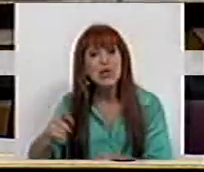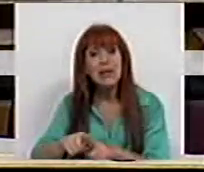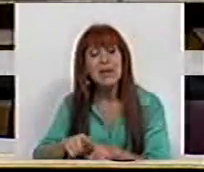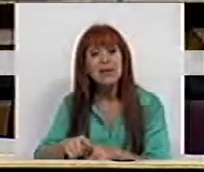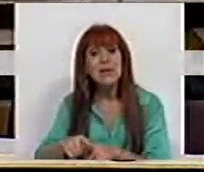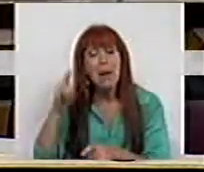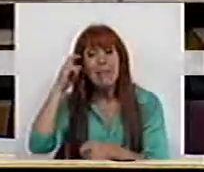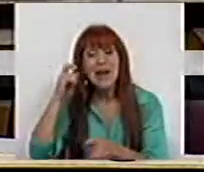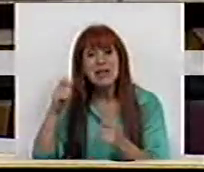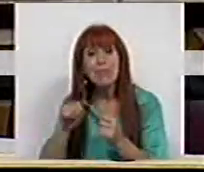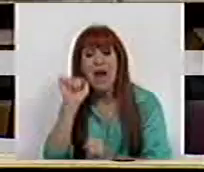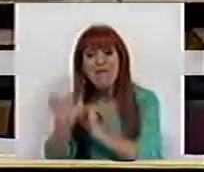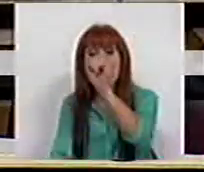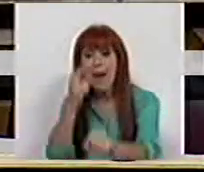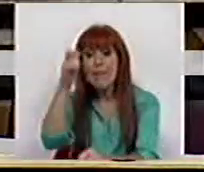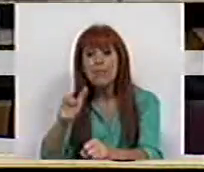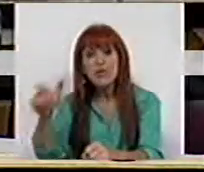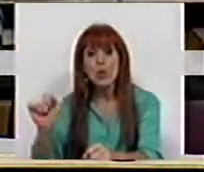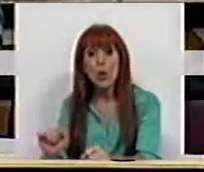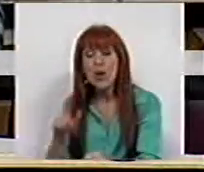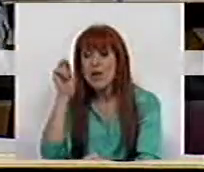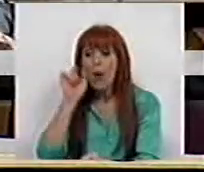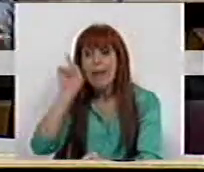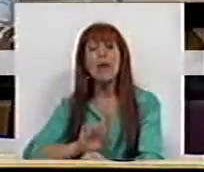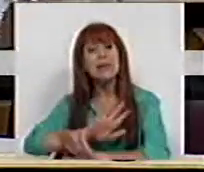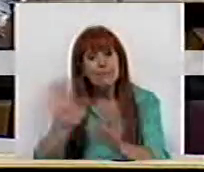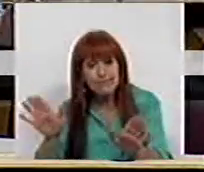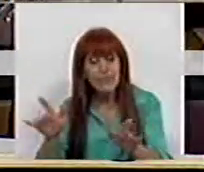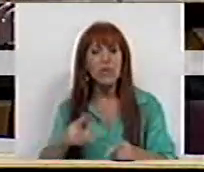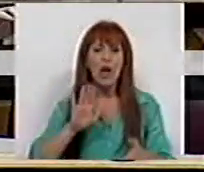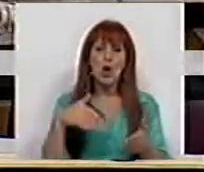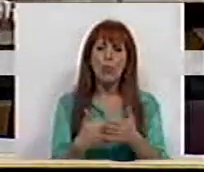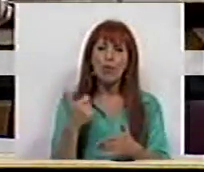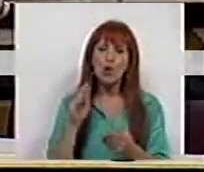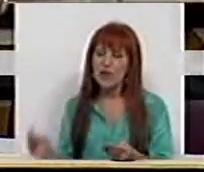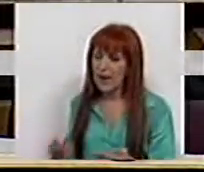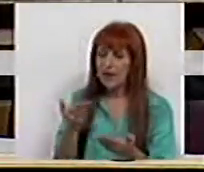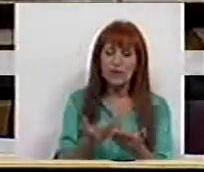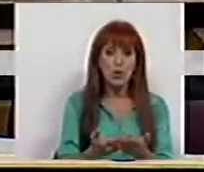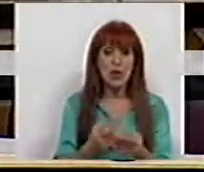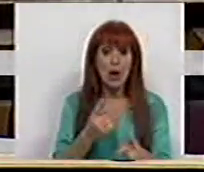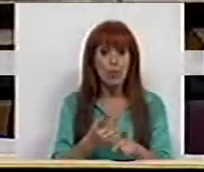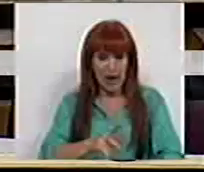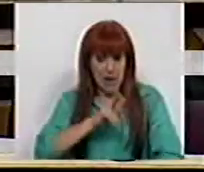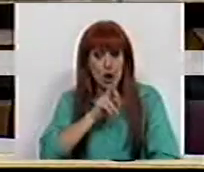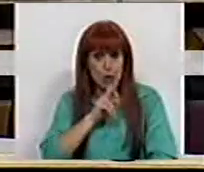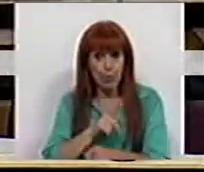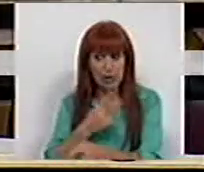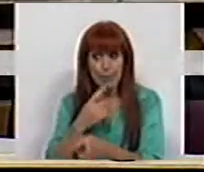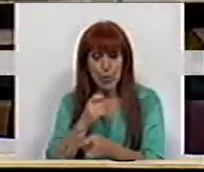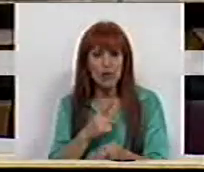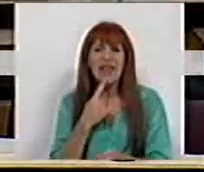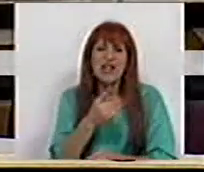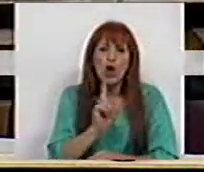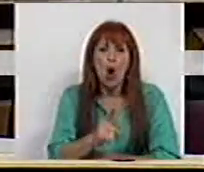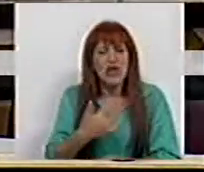está pensado para os seus cidadãos e para as suas cidadãs. E a proposta que o Bloco de Esquerda traz é porque responde a esta pergunta